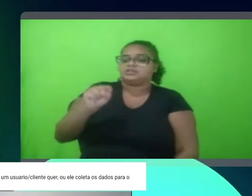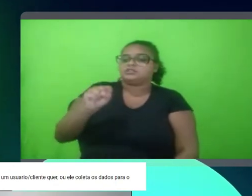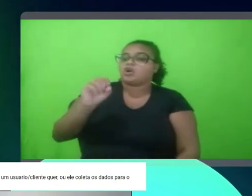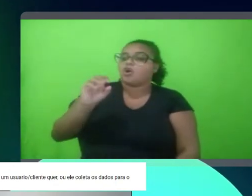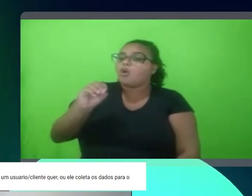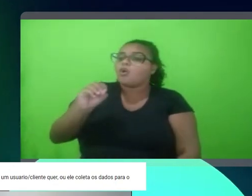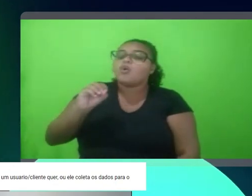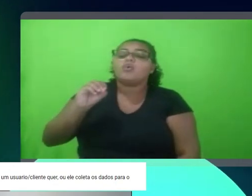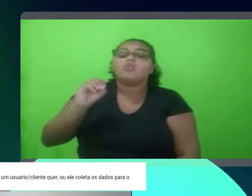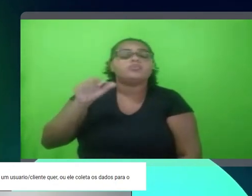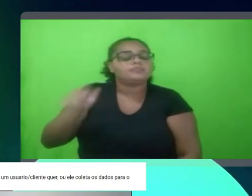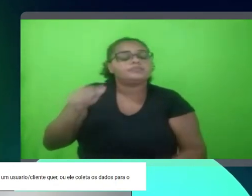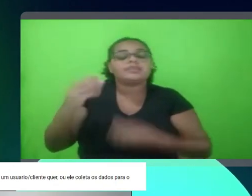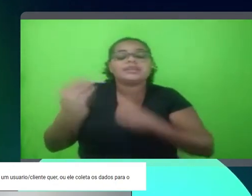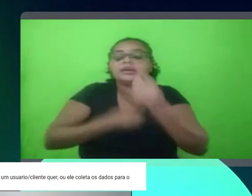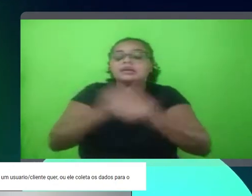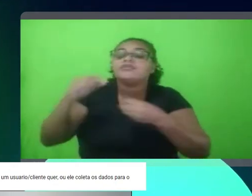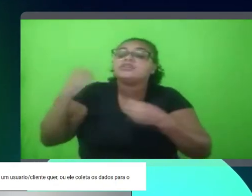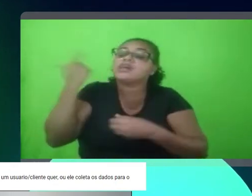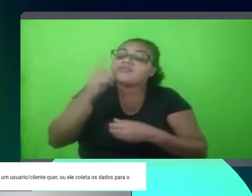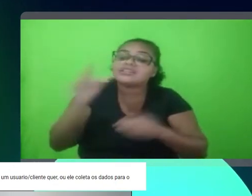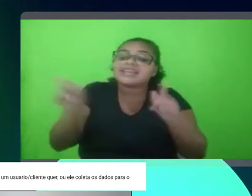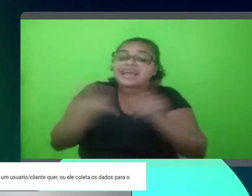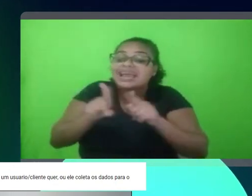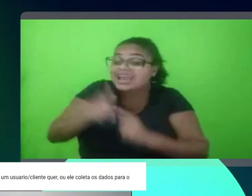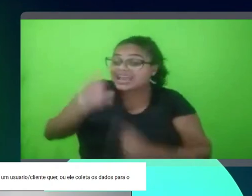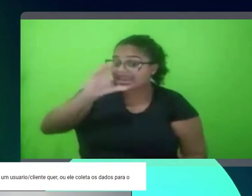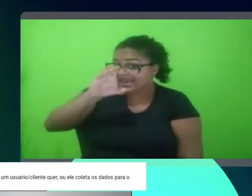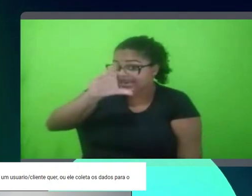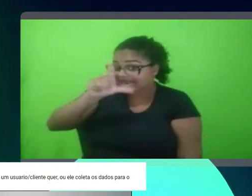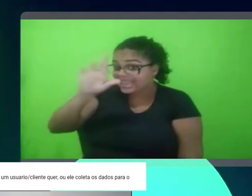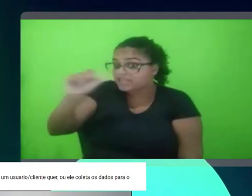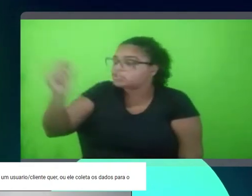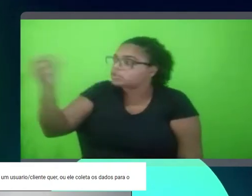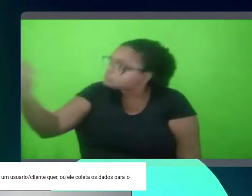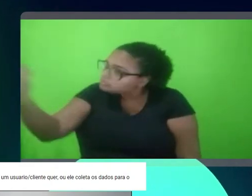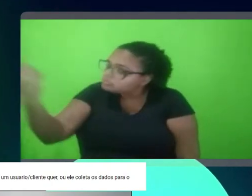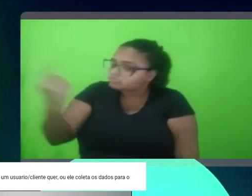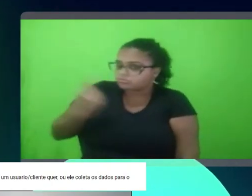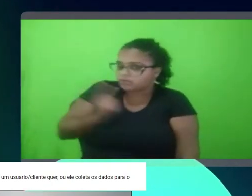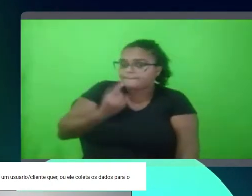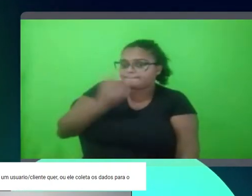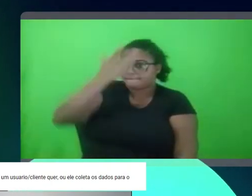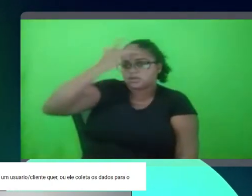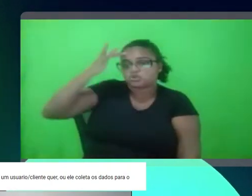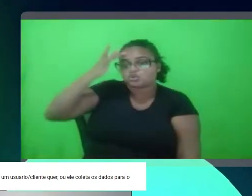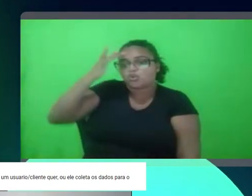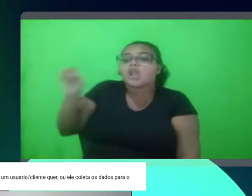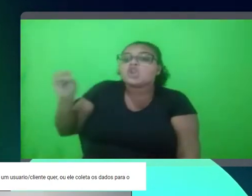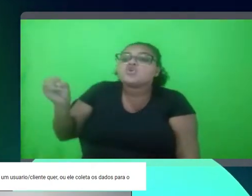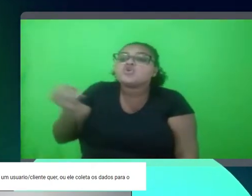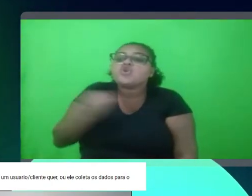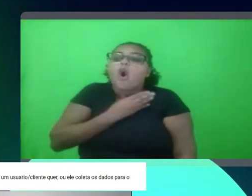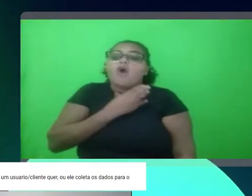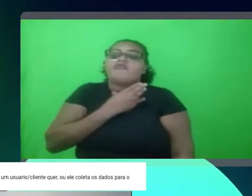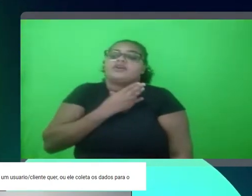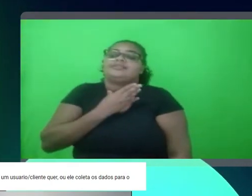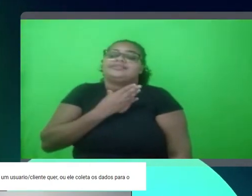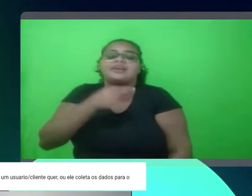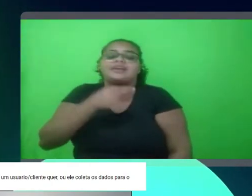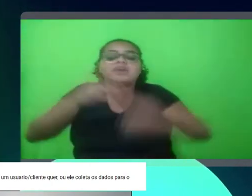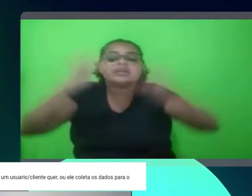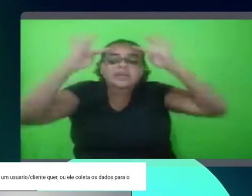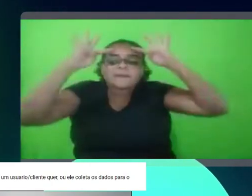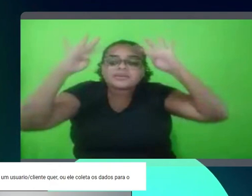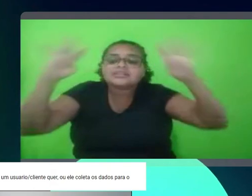cliente chegar no seu site, tá? Então, é você atingir o seu cliente, trazer pessoas novas para cá, tá? Depois que ele entra, que vem toda essa